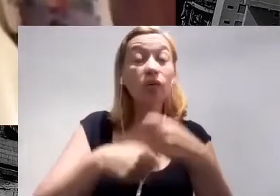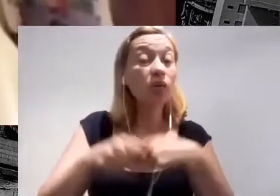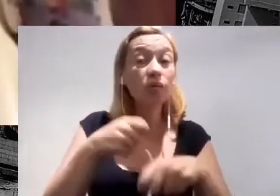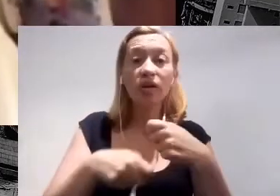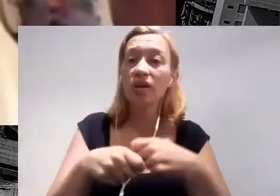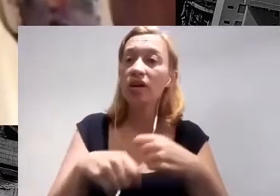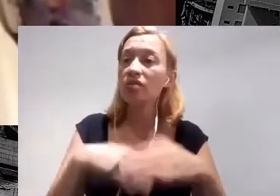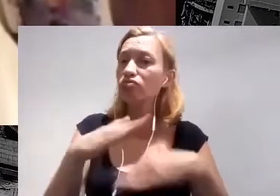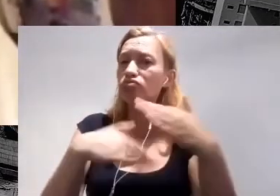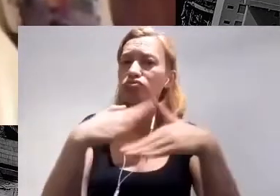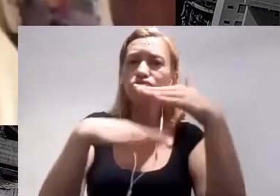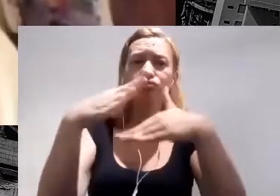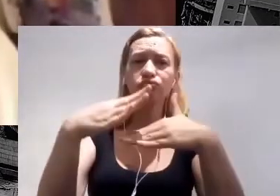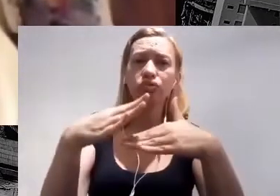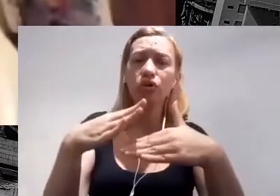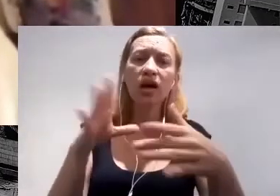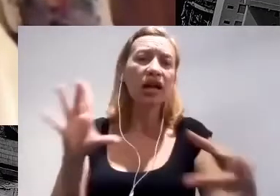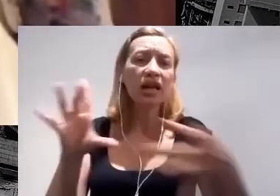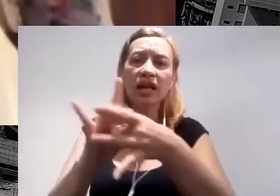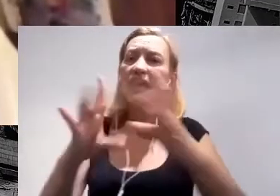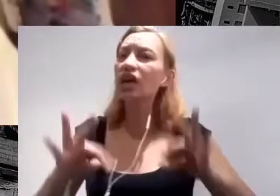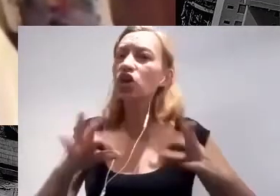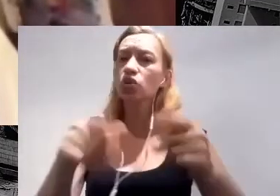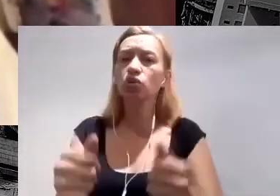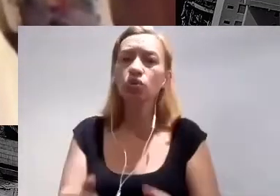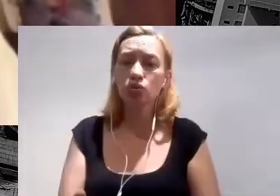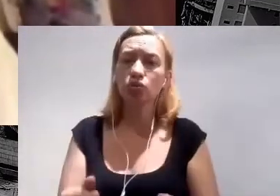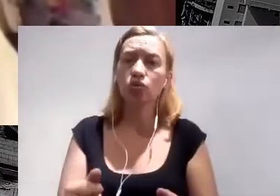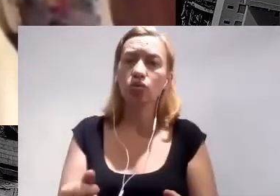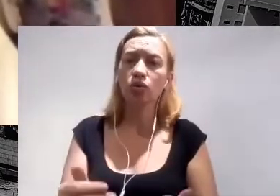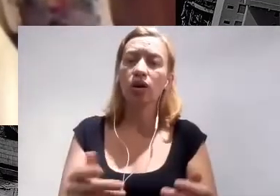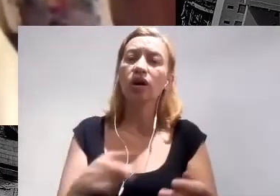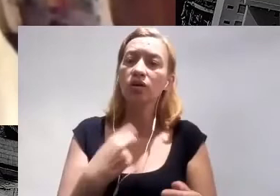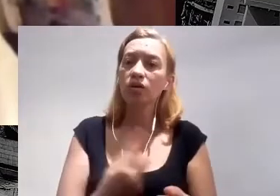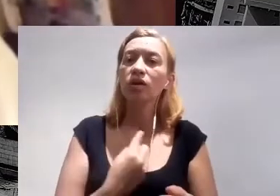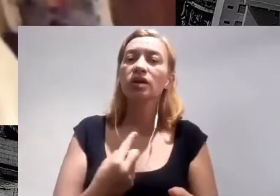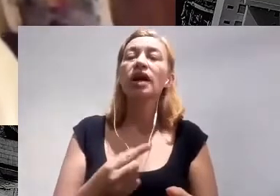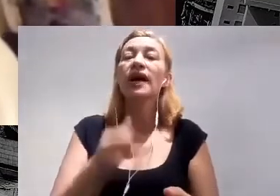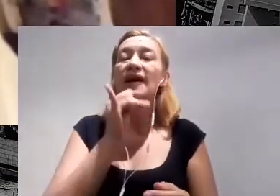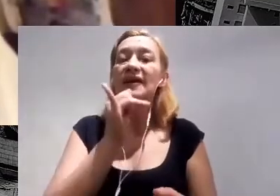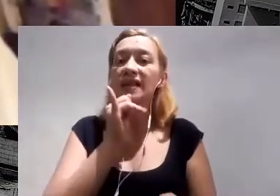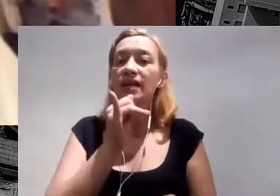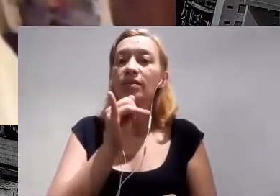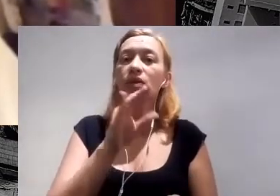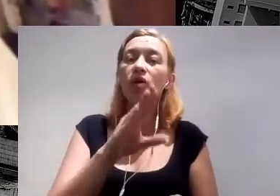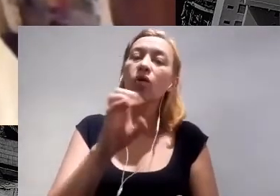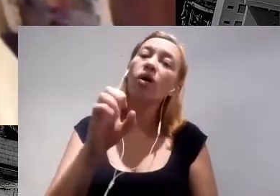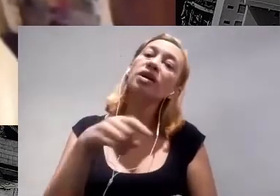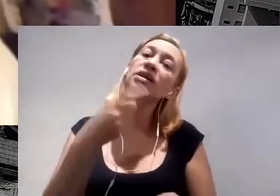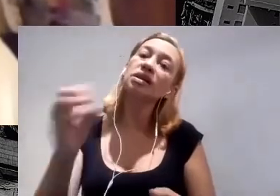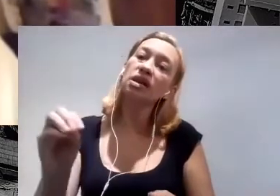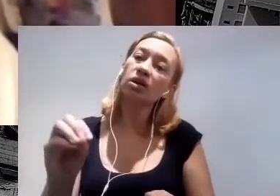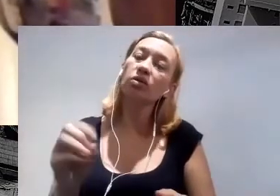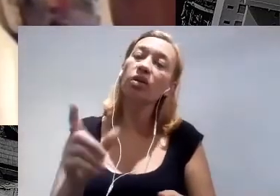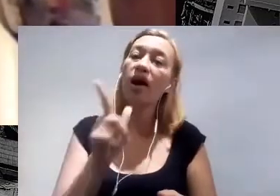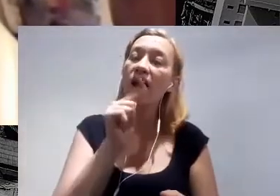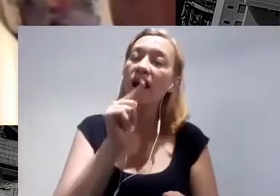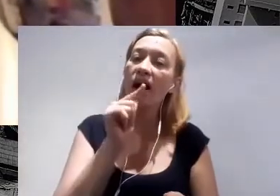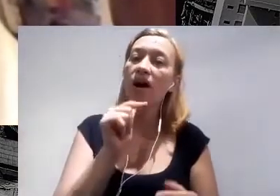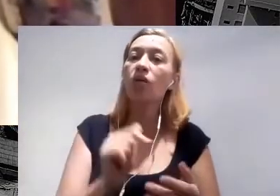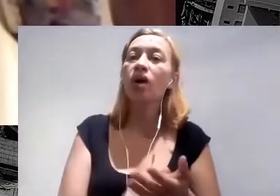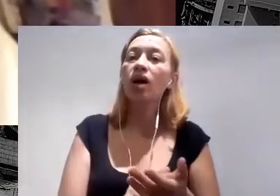com tudo que tem a ver conosco. O exemplo que a Beatriz falou da coalizão Cidades pela Água, acho que é uma pontinha do iceberg, mas mostra